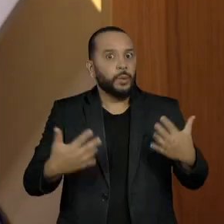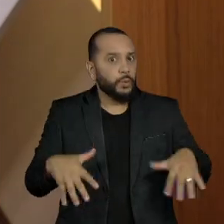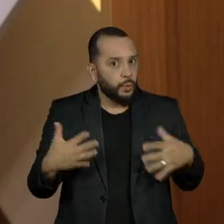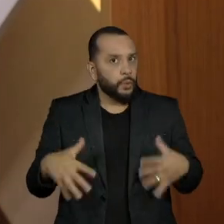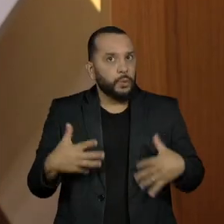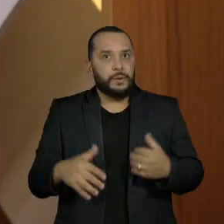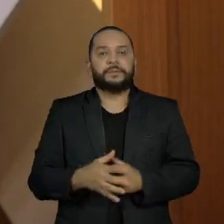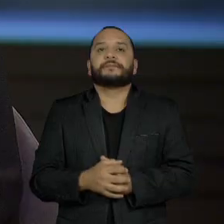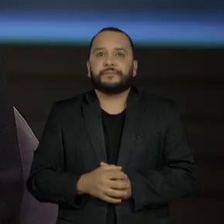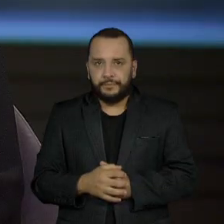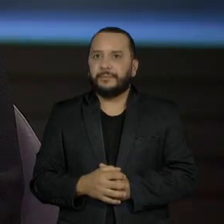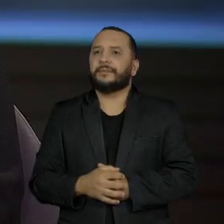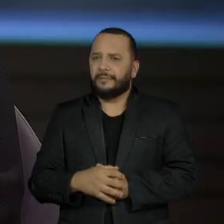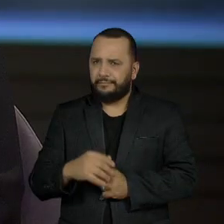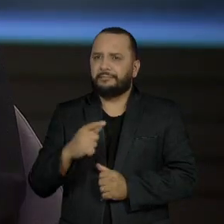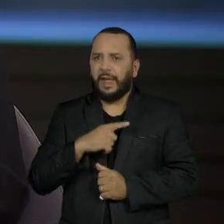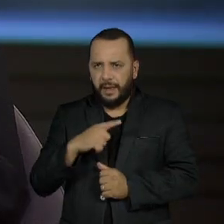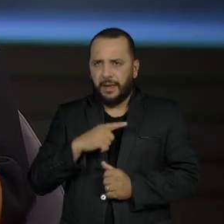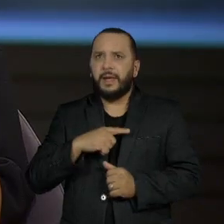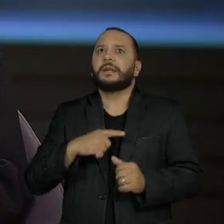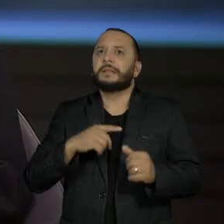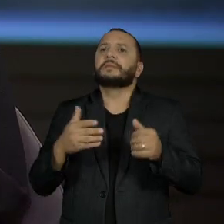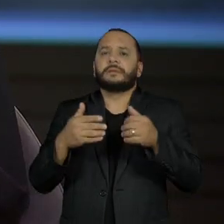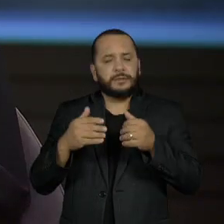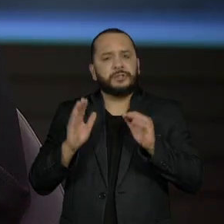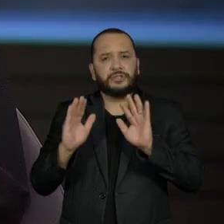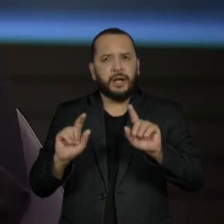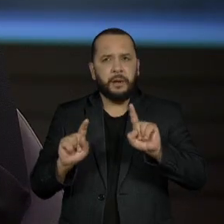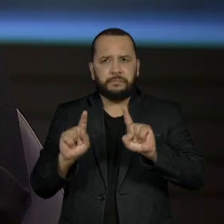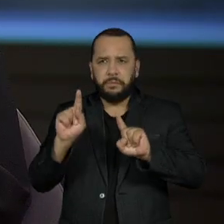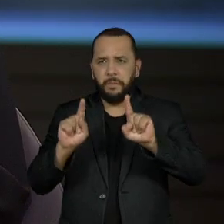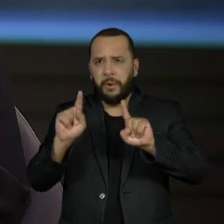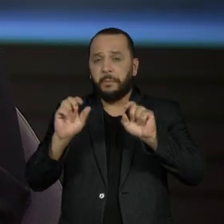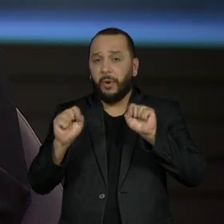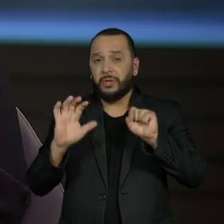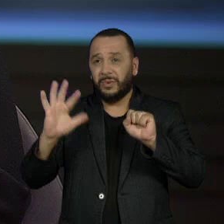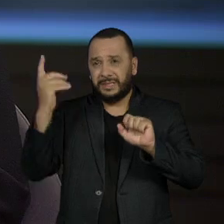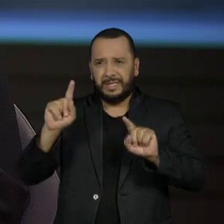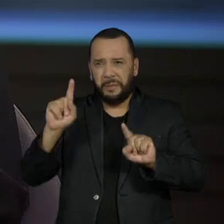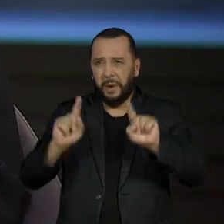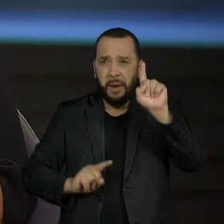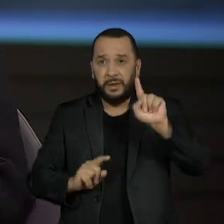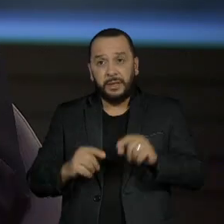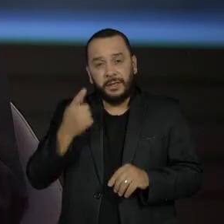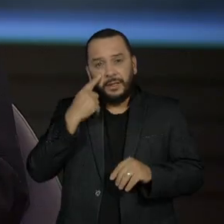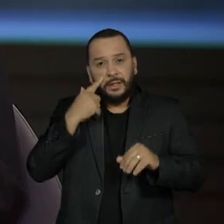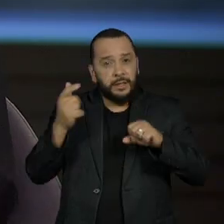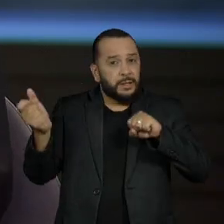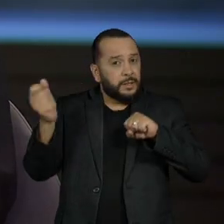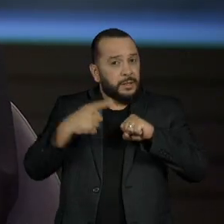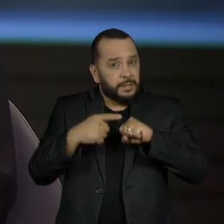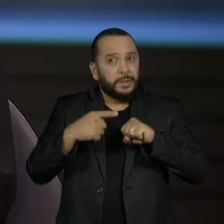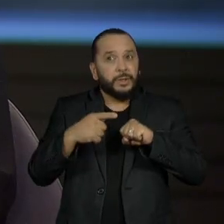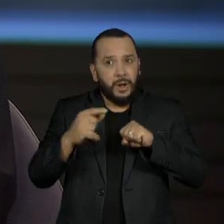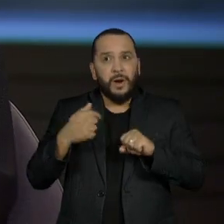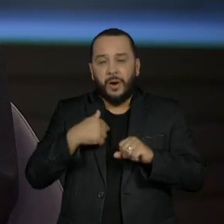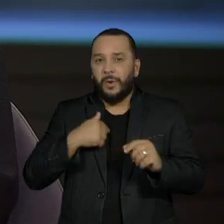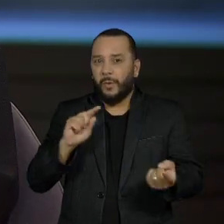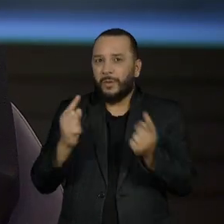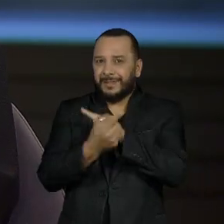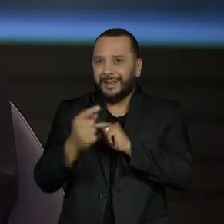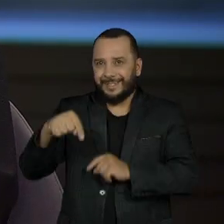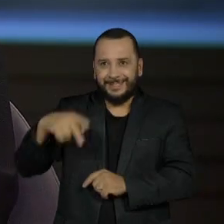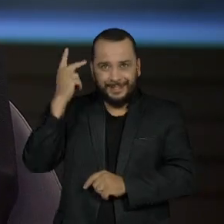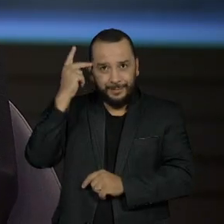aberta. Aberta, totalmente aberta. Pode haver aí uma virada. O PSOL vive uma situação contrária da daqui de São